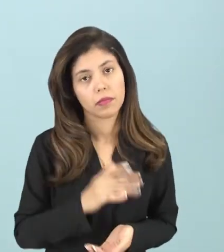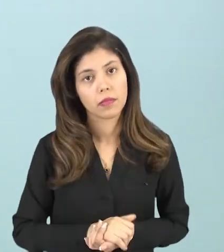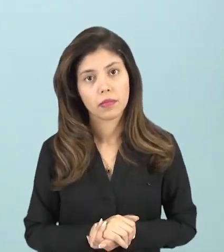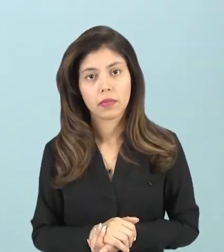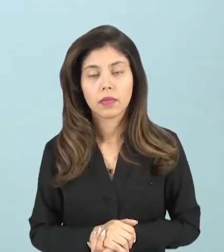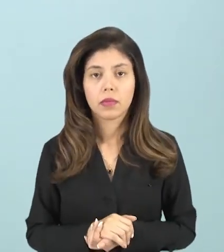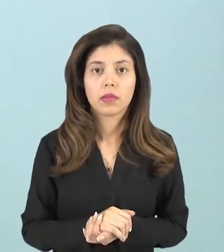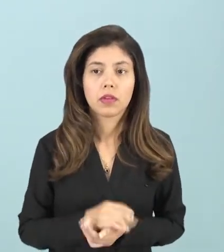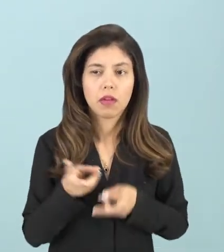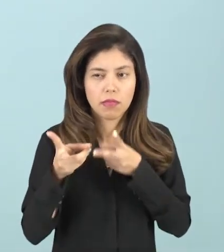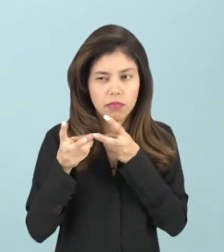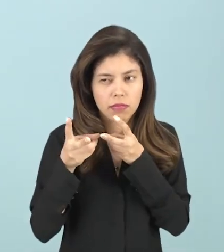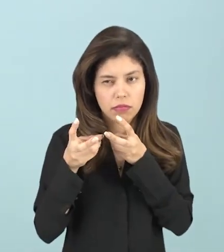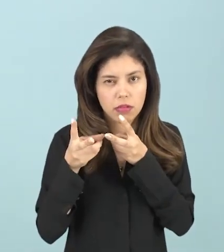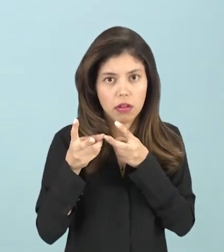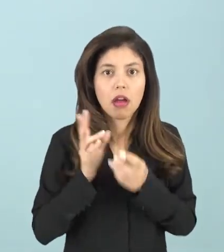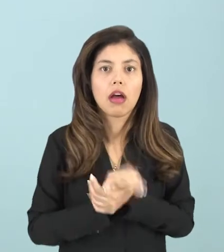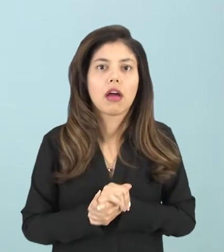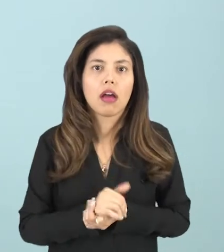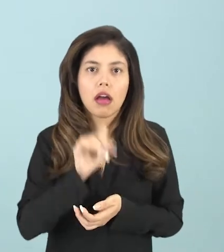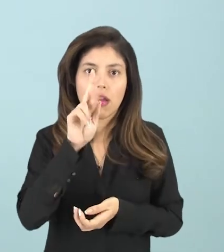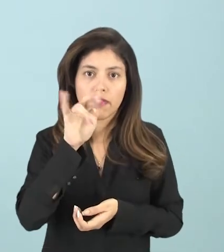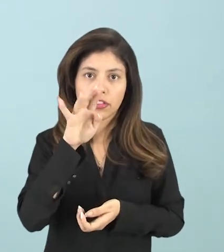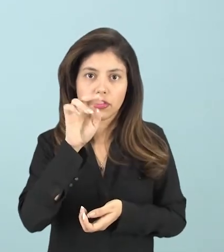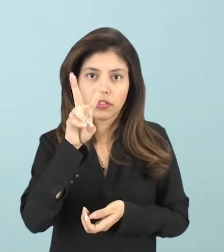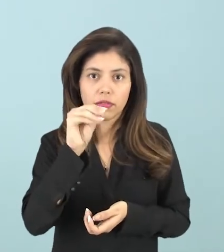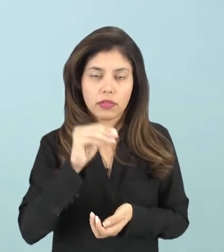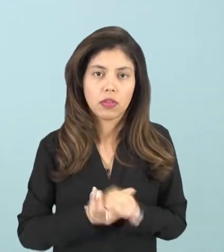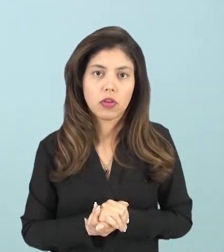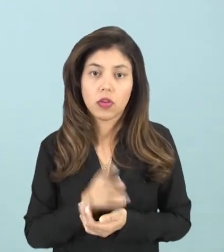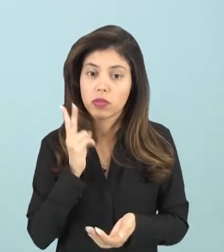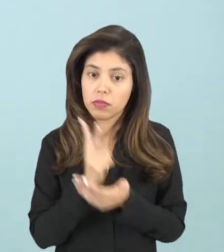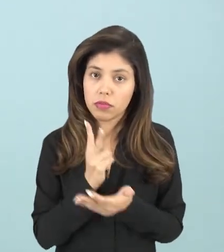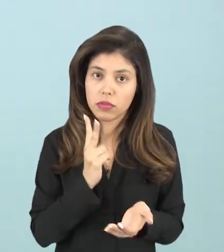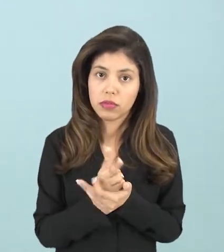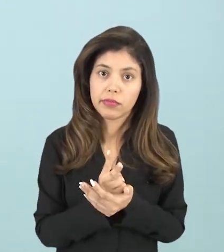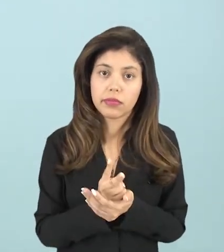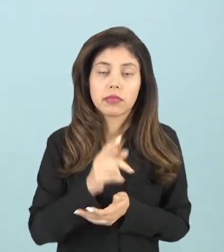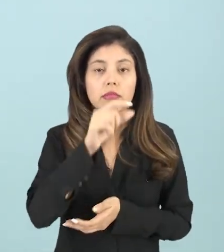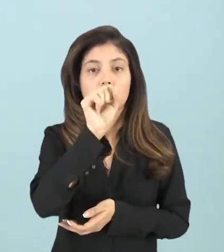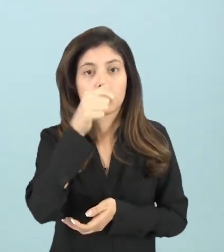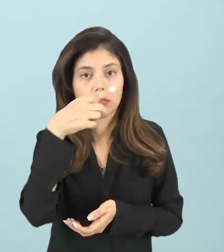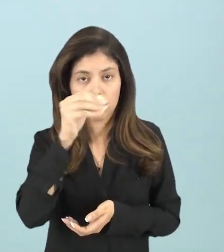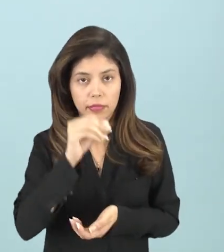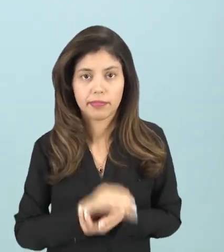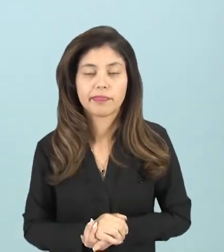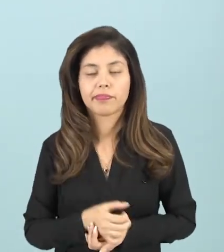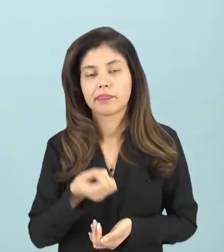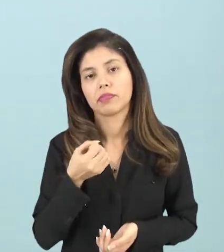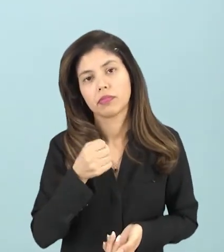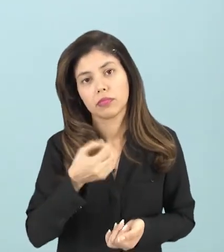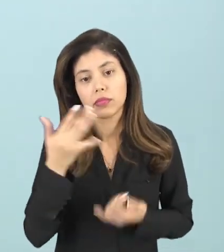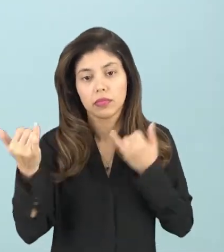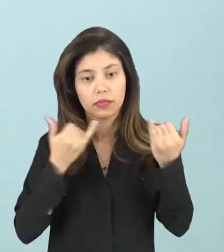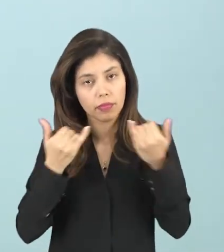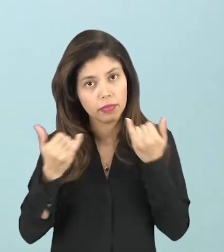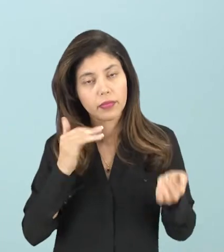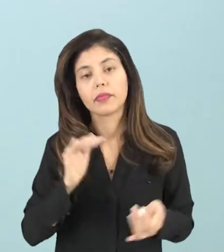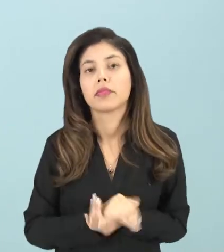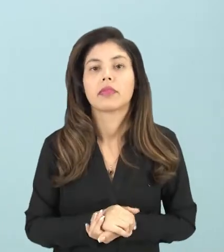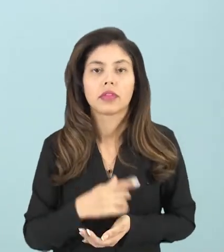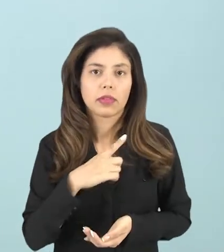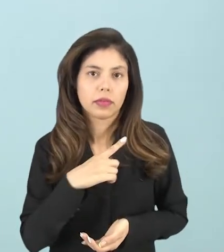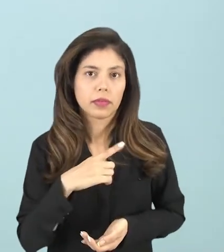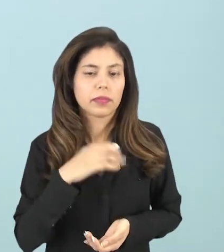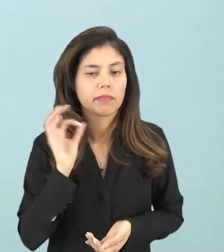atração ou o vínculo afetivo com uma pessoa do mesmo sexo. Tudo bem? São muitas informações e eu